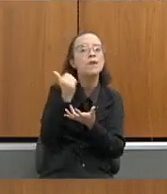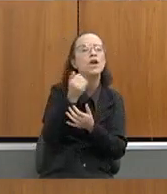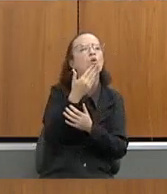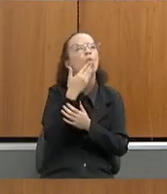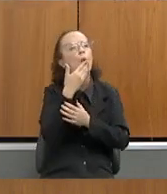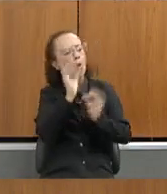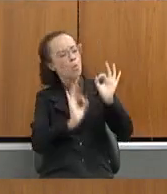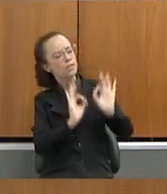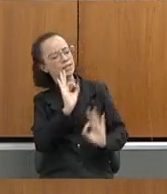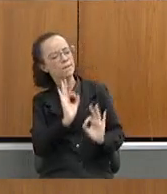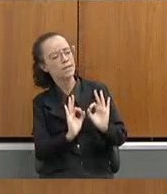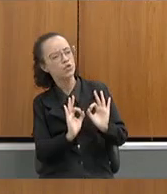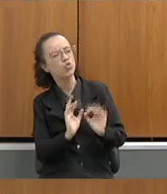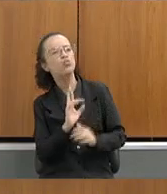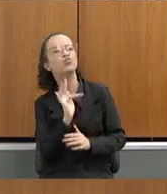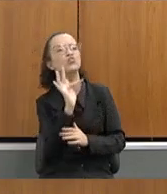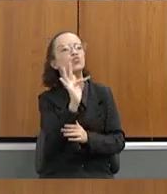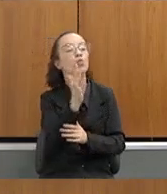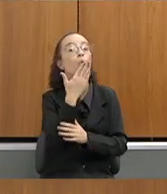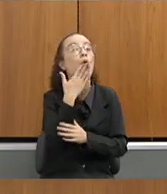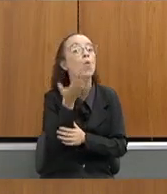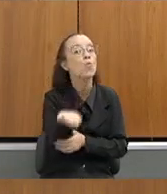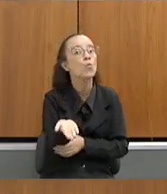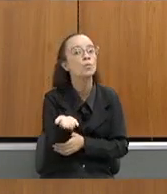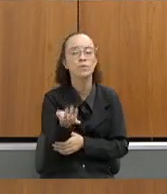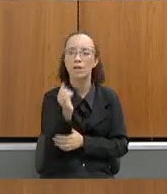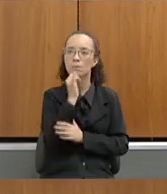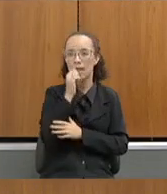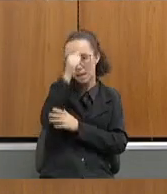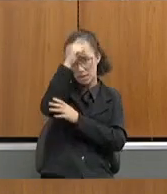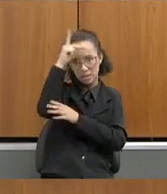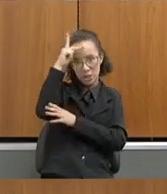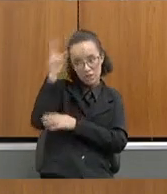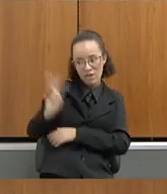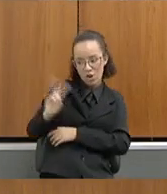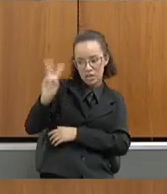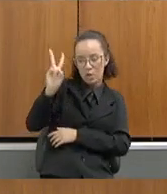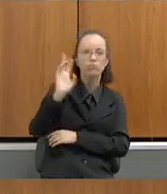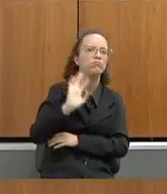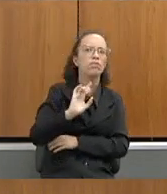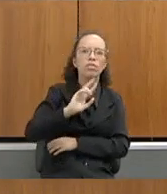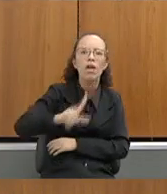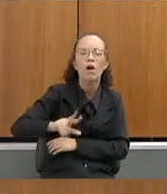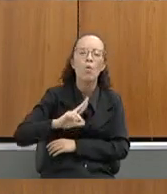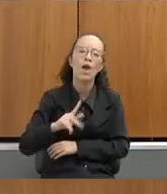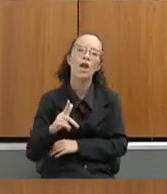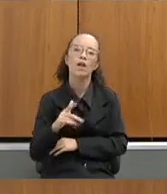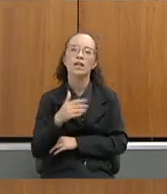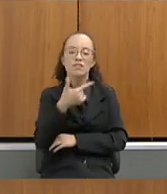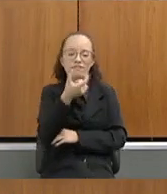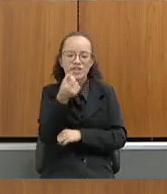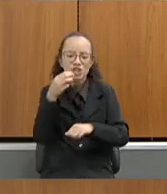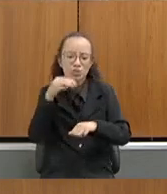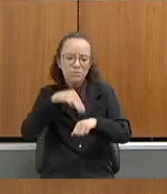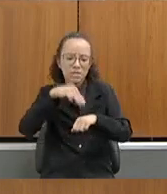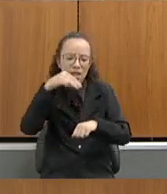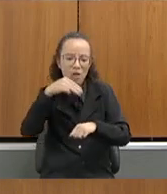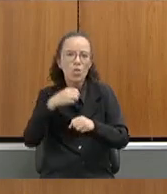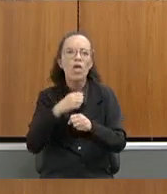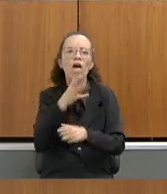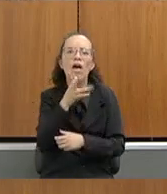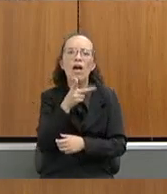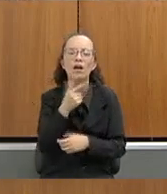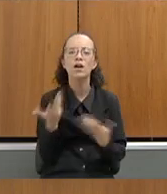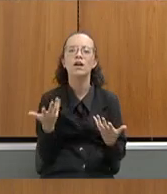perspectiva? Porque a perspectiva da rede não é de valorização. Você demorar 20 anos por um mestrado, você convocar